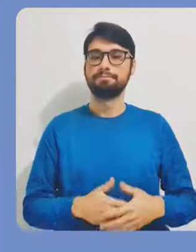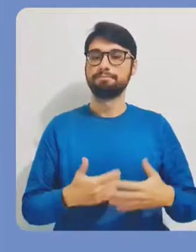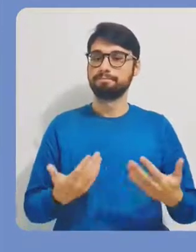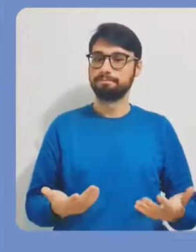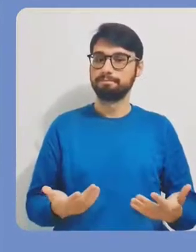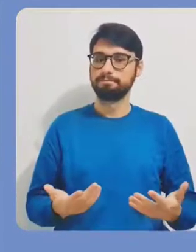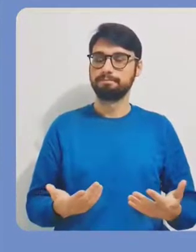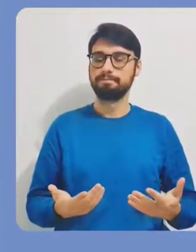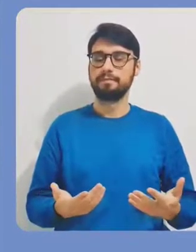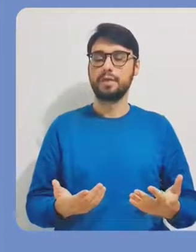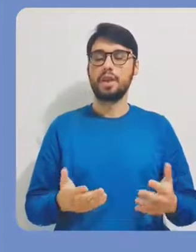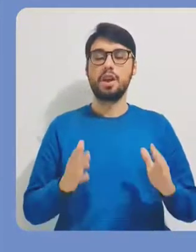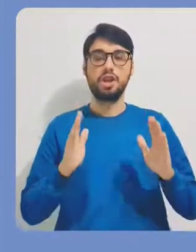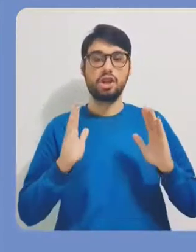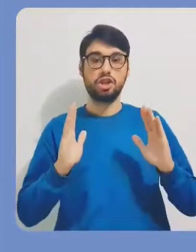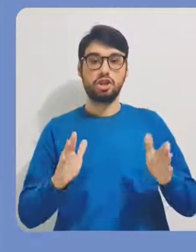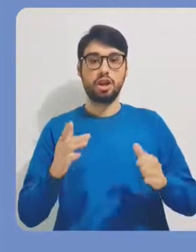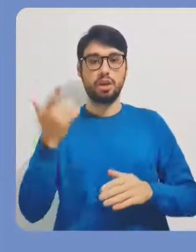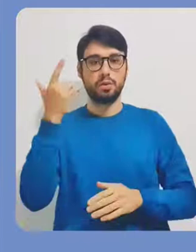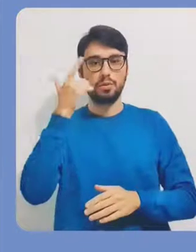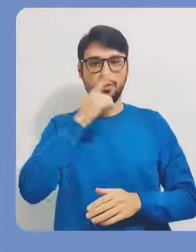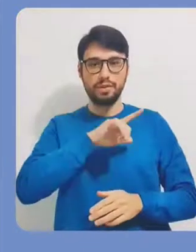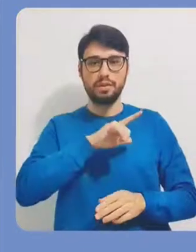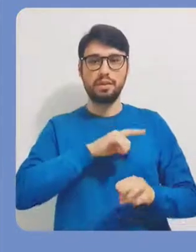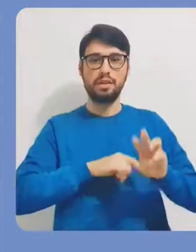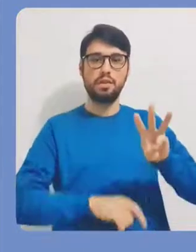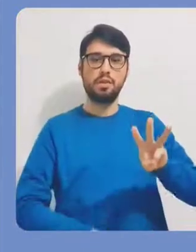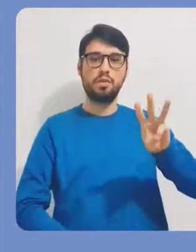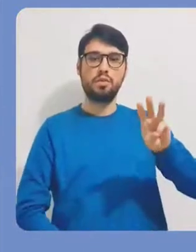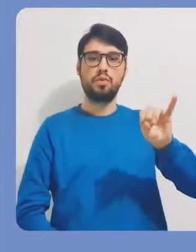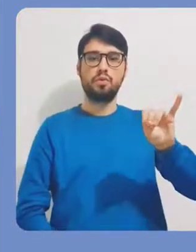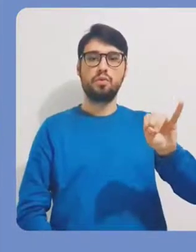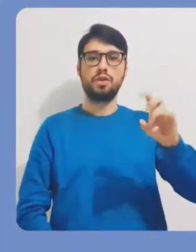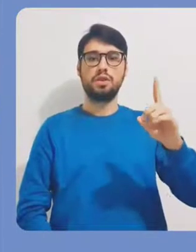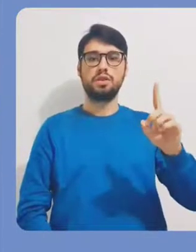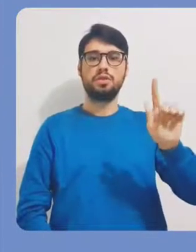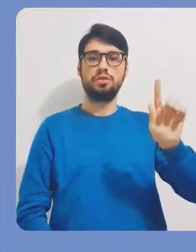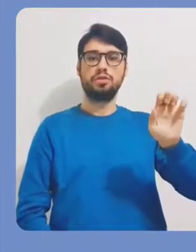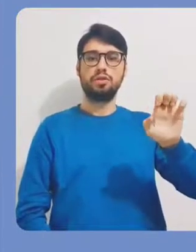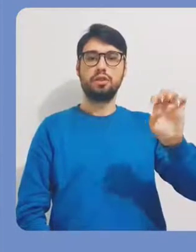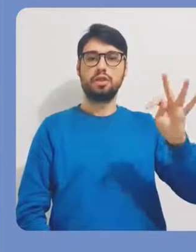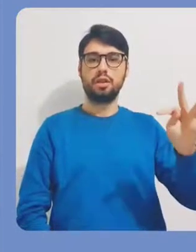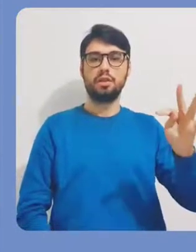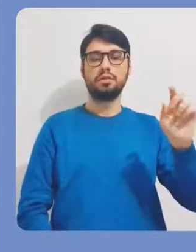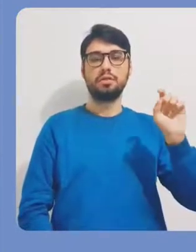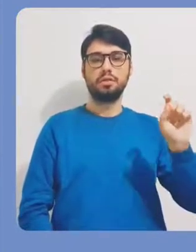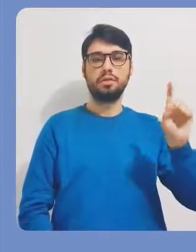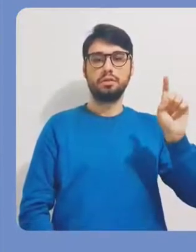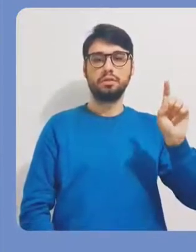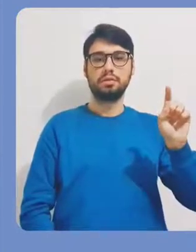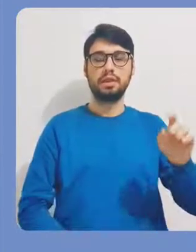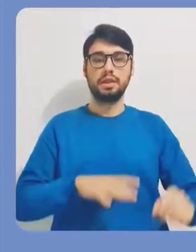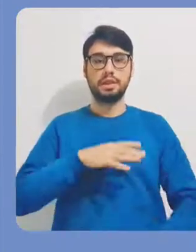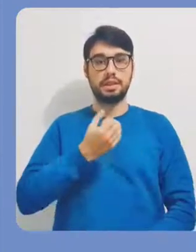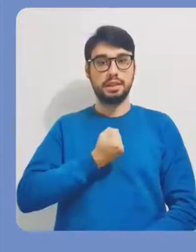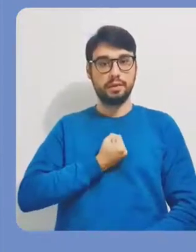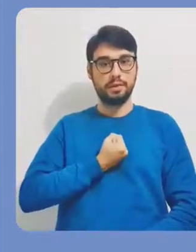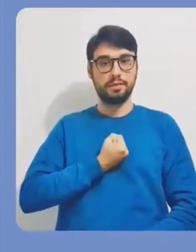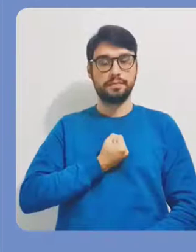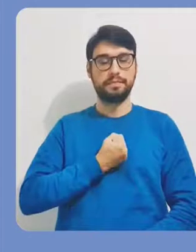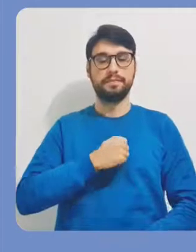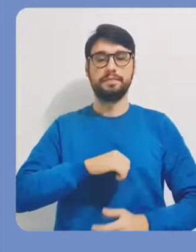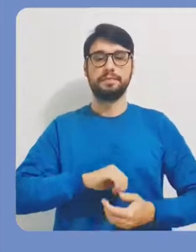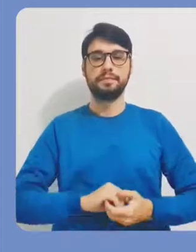para a coluna da direita. Pois bem, agora eu já fiz a inclusão desse widget na minha coluna da direita e eu vou